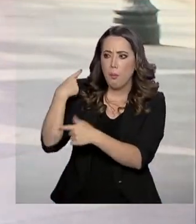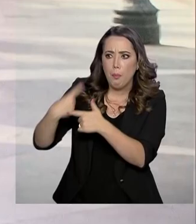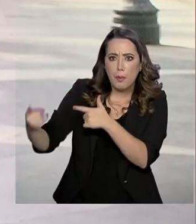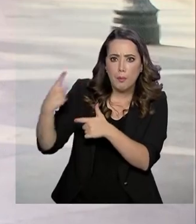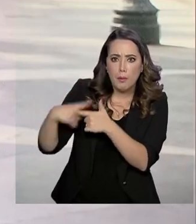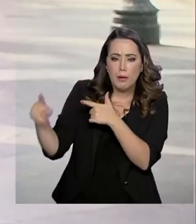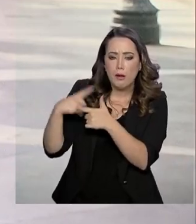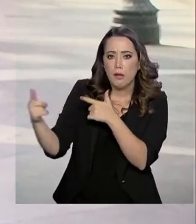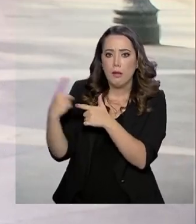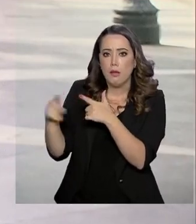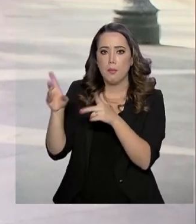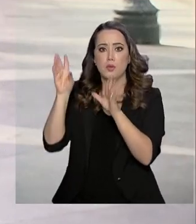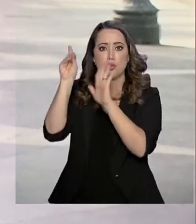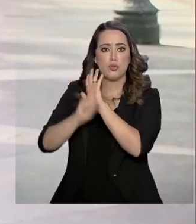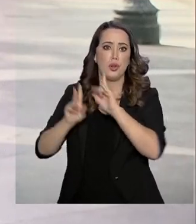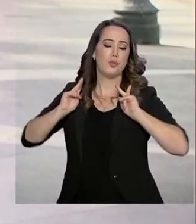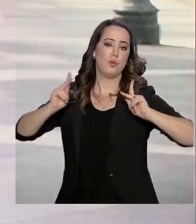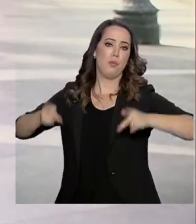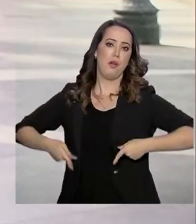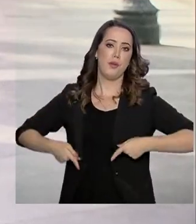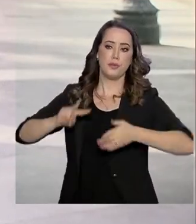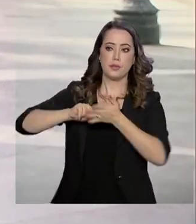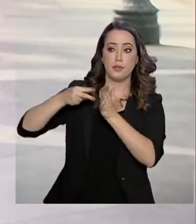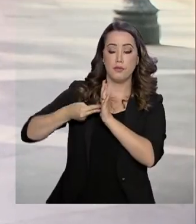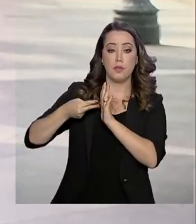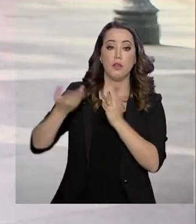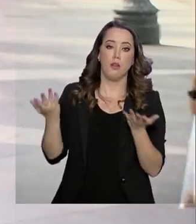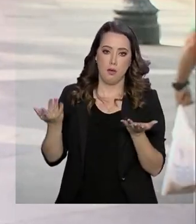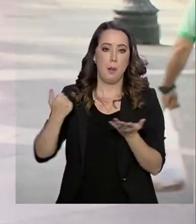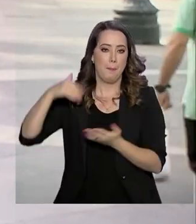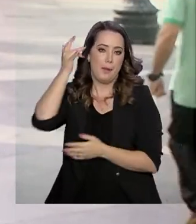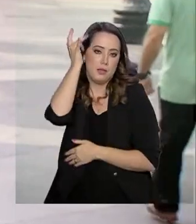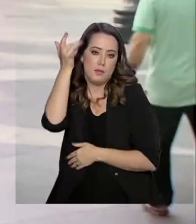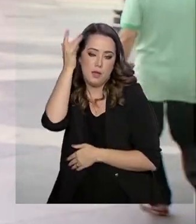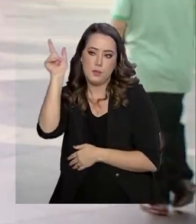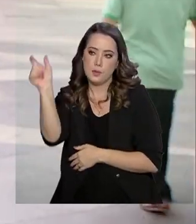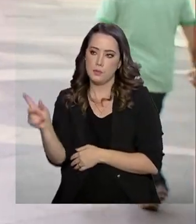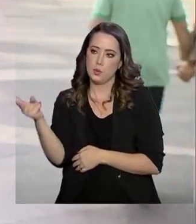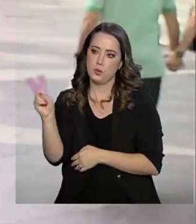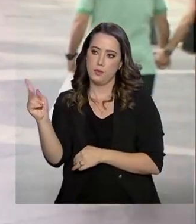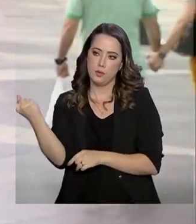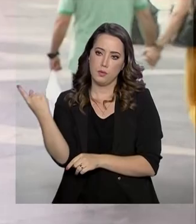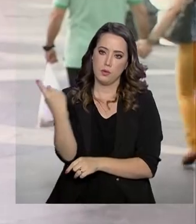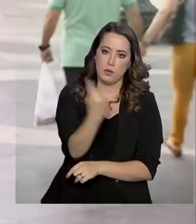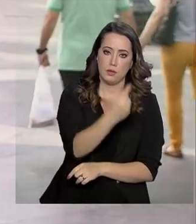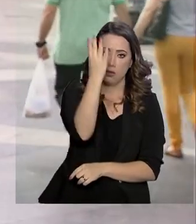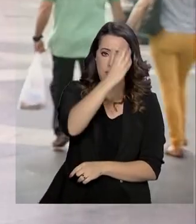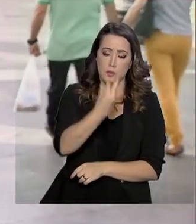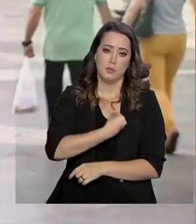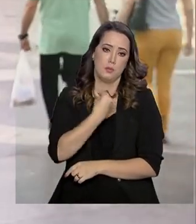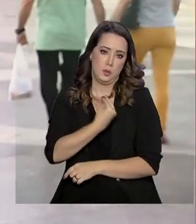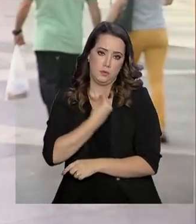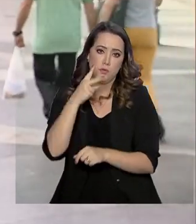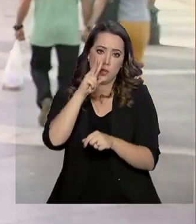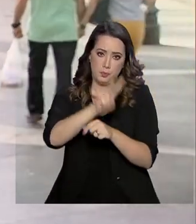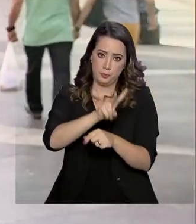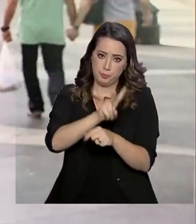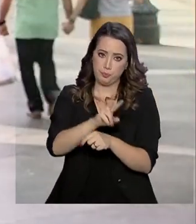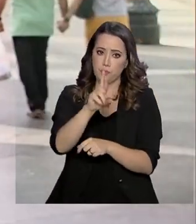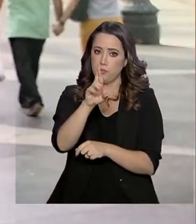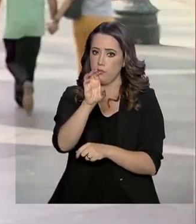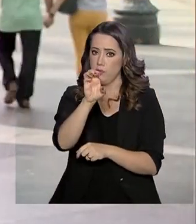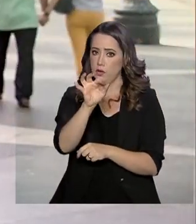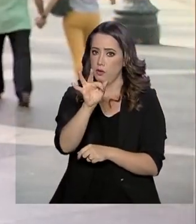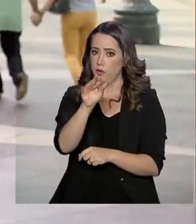direitos humanos. Na prática, isso significa que se tornou mais fácil para os venezuelanos pedirem refúgio no Brasil. Dos 80 mil